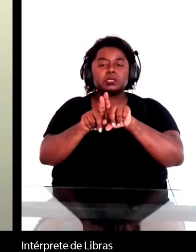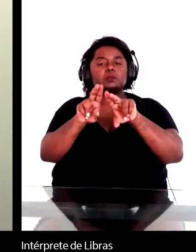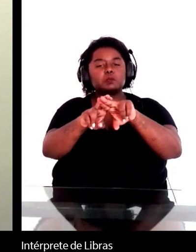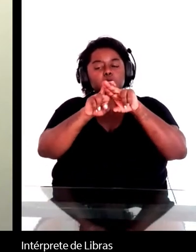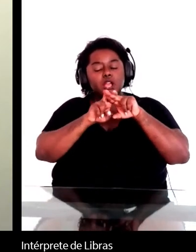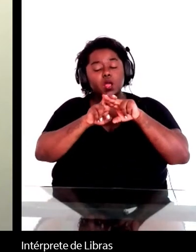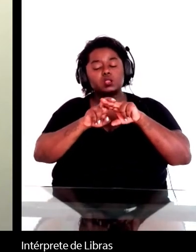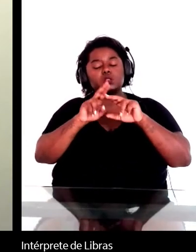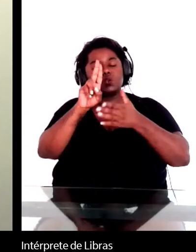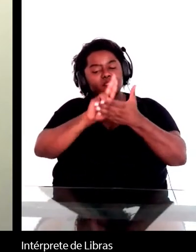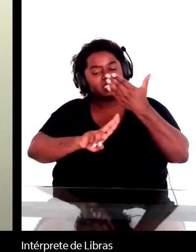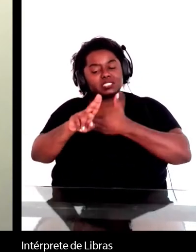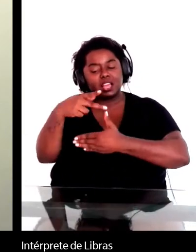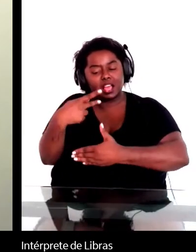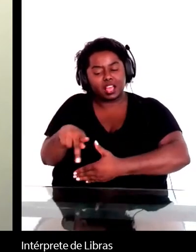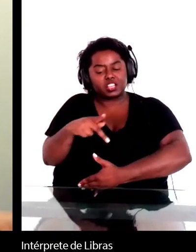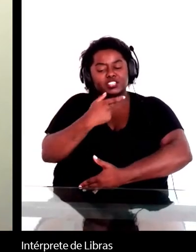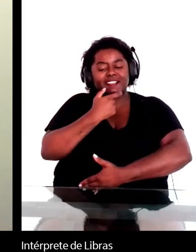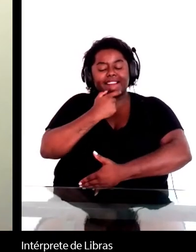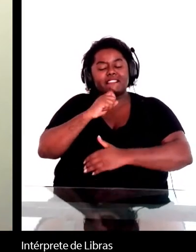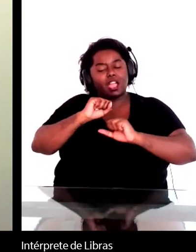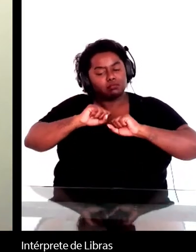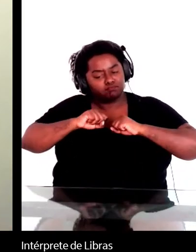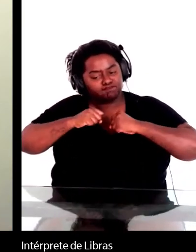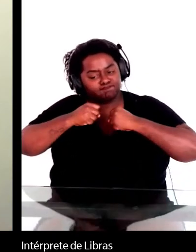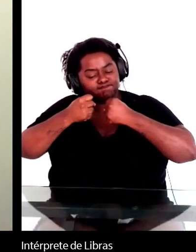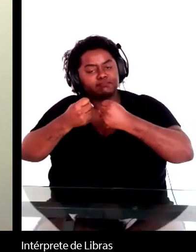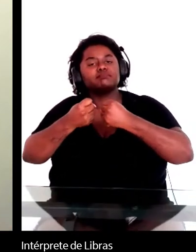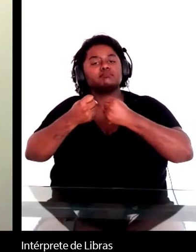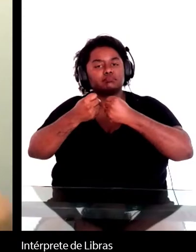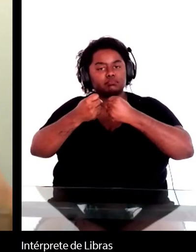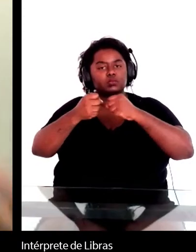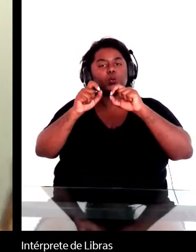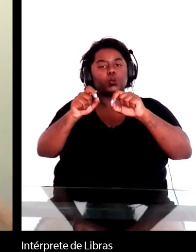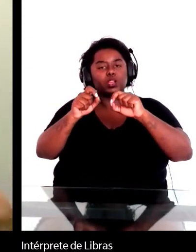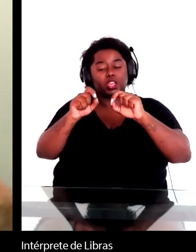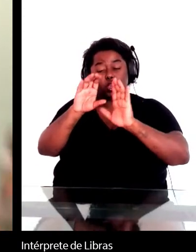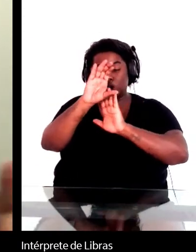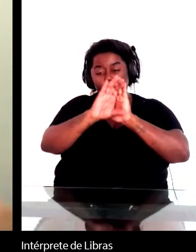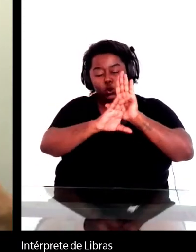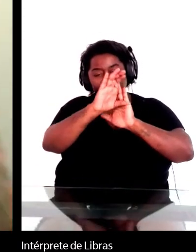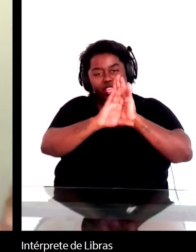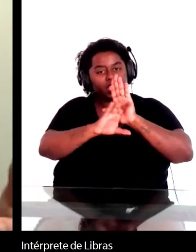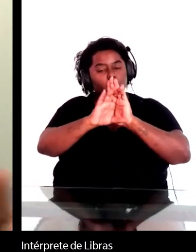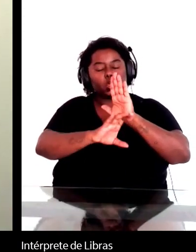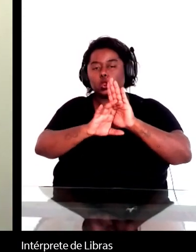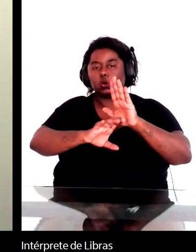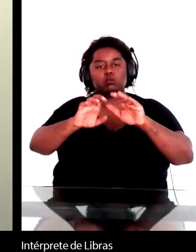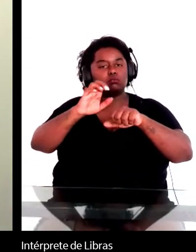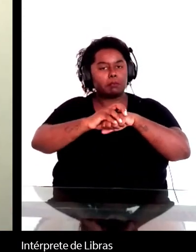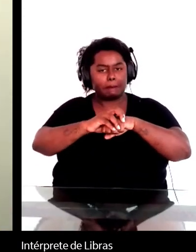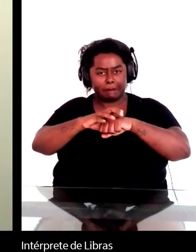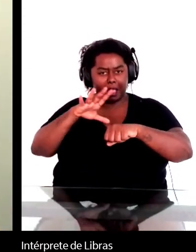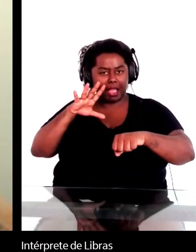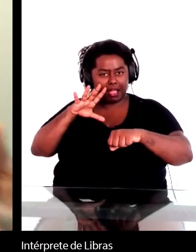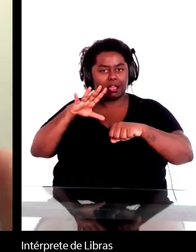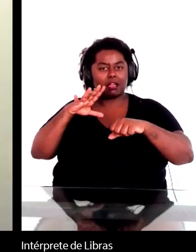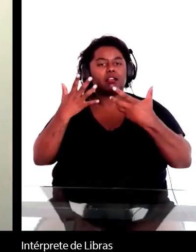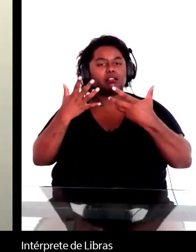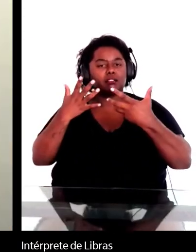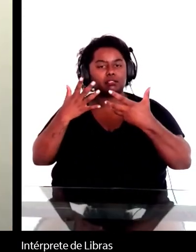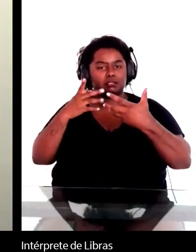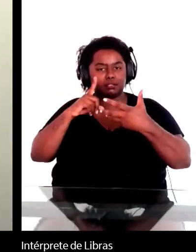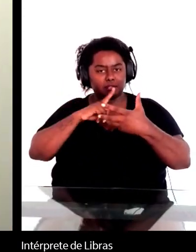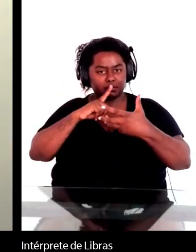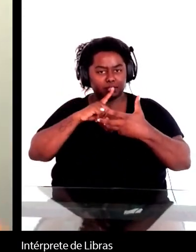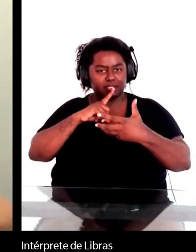aqui na Inglaterra de decolonizar o currículo. Então existe todo um empenho, uma agenda de decolonização do